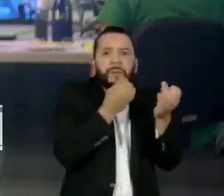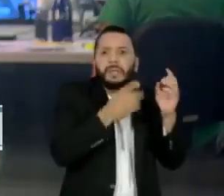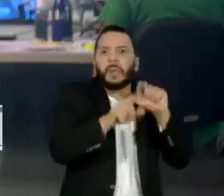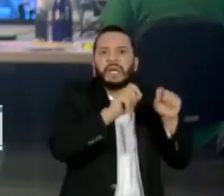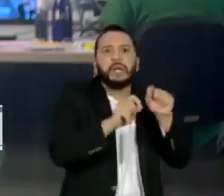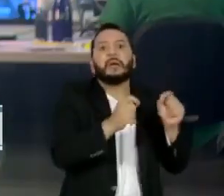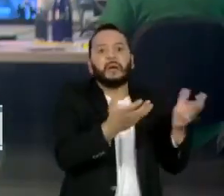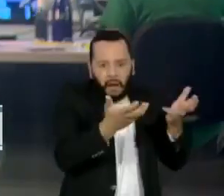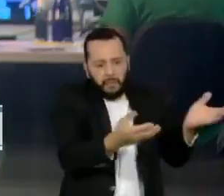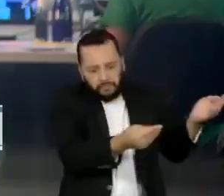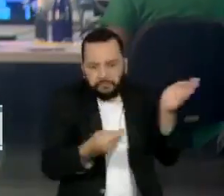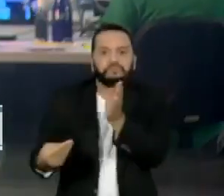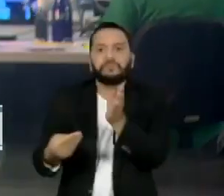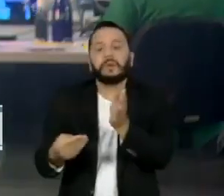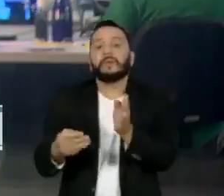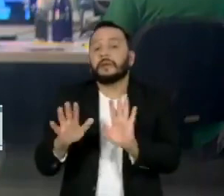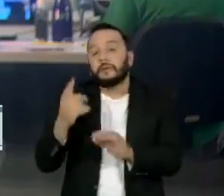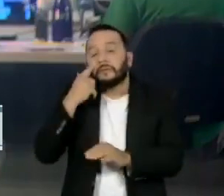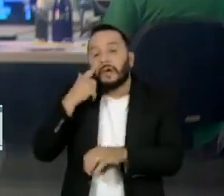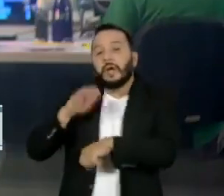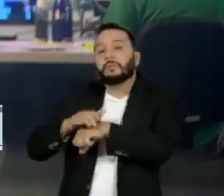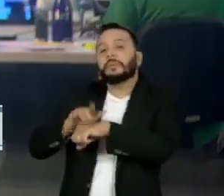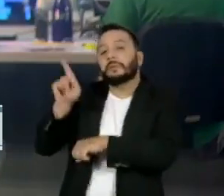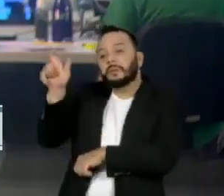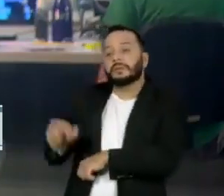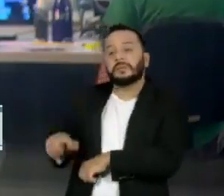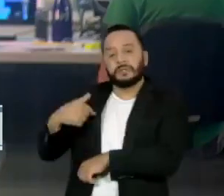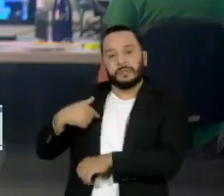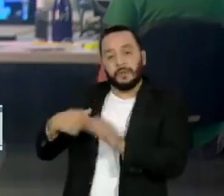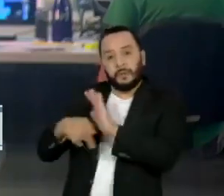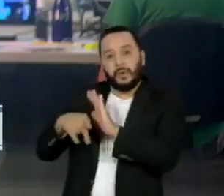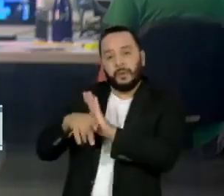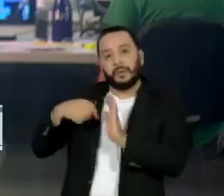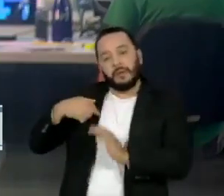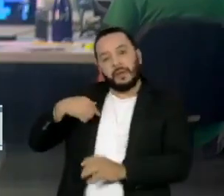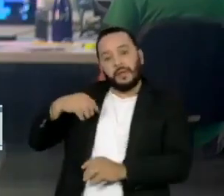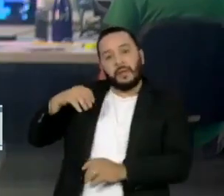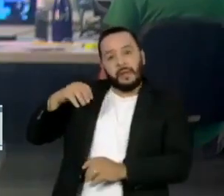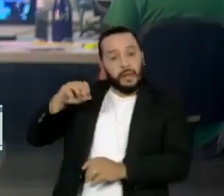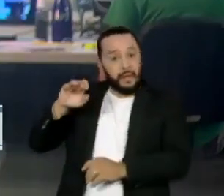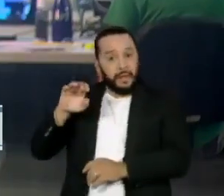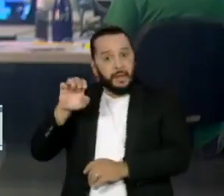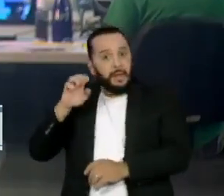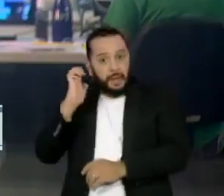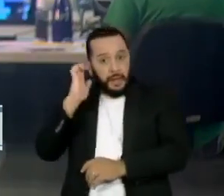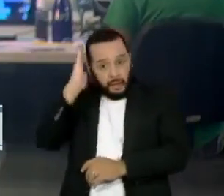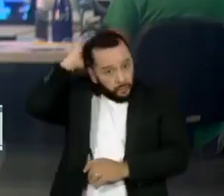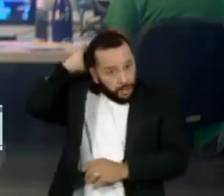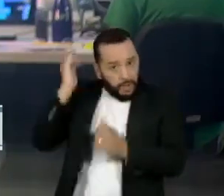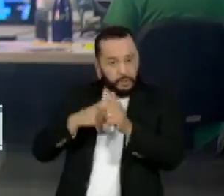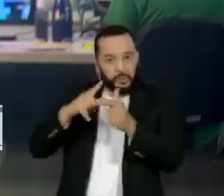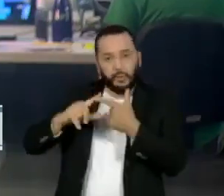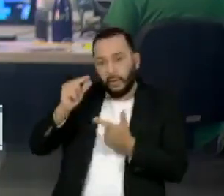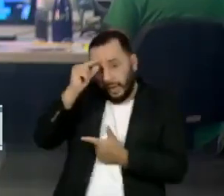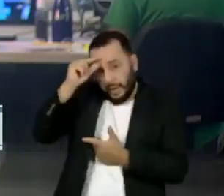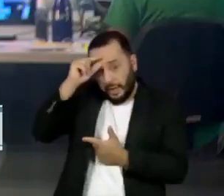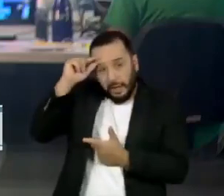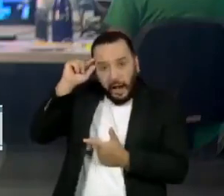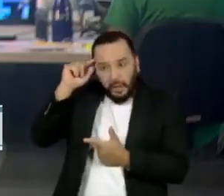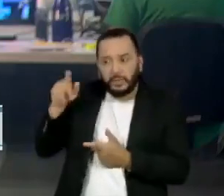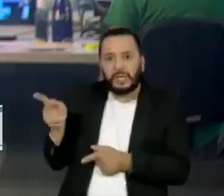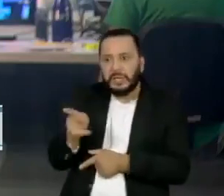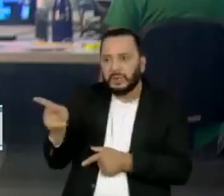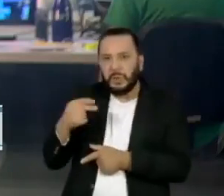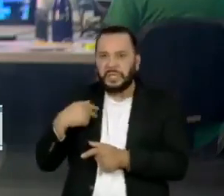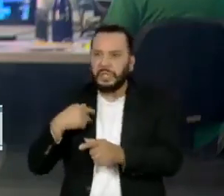O objetivo é investigar o papel do deputado Eduardo Bolsonaro e do vereador Carlos Bolsonaro em ataques direcionados a jornalistas,